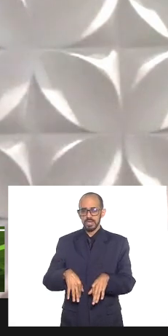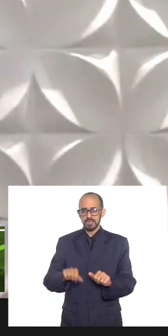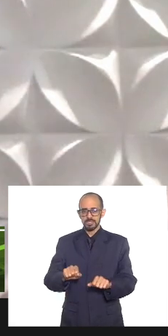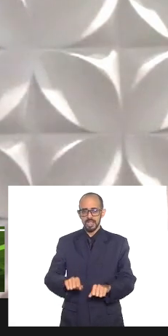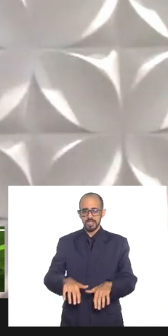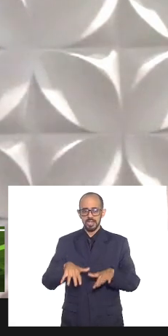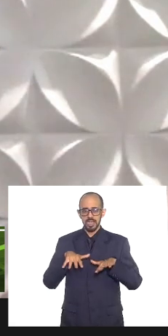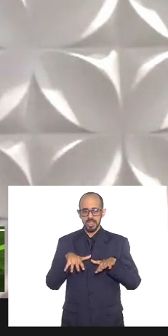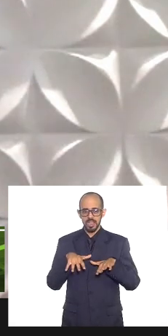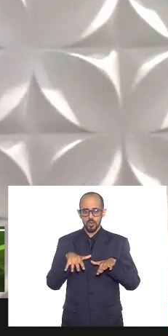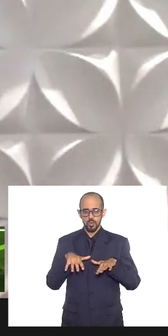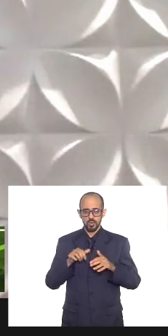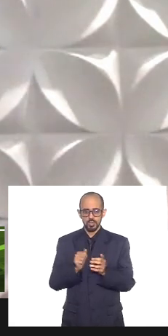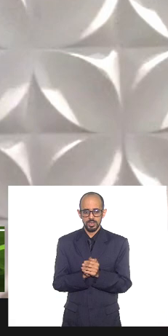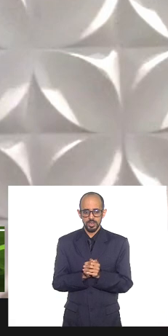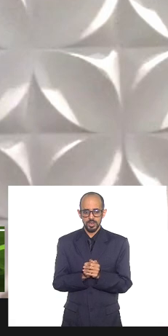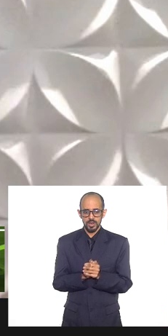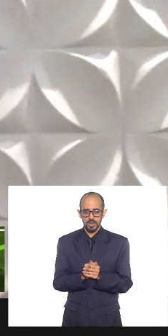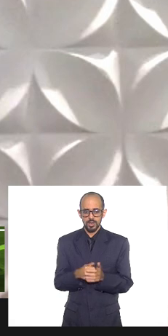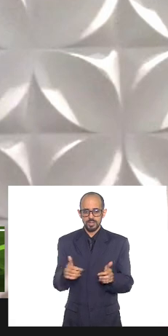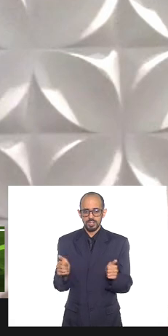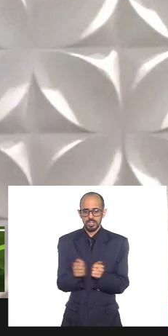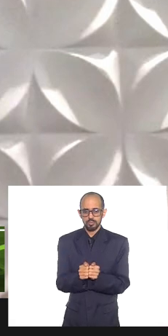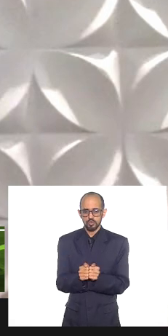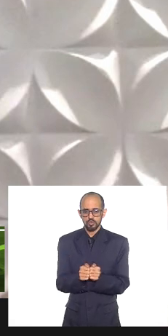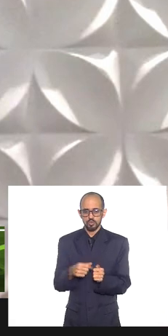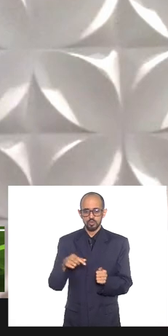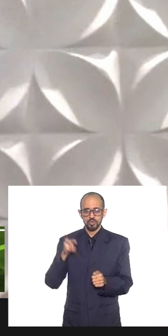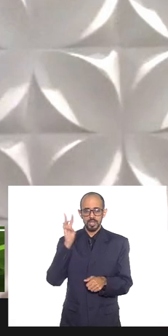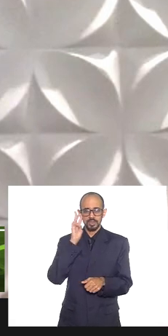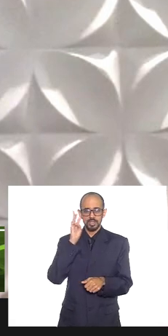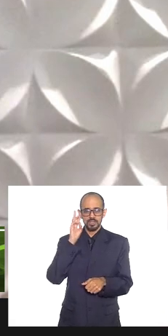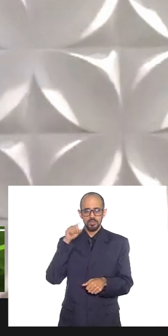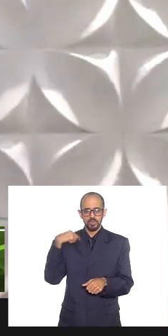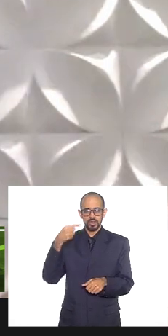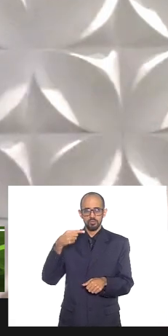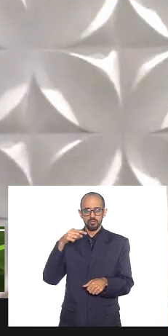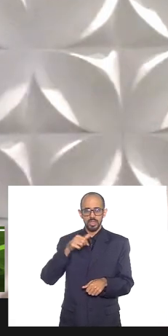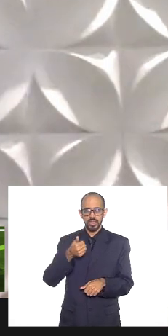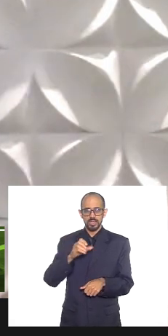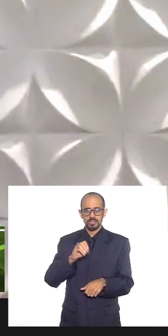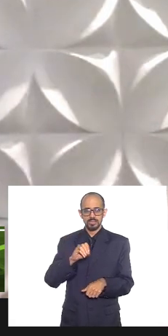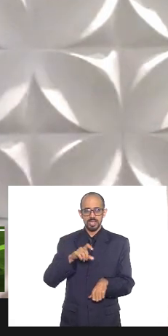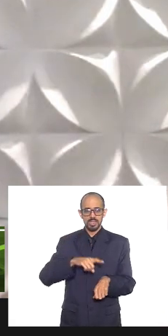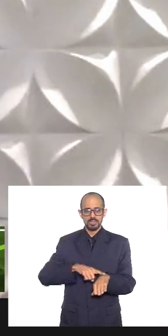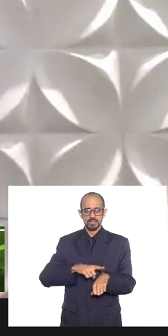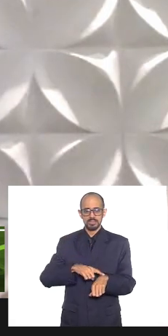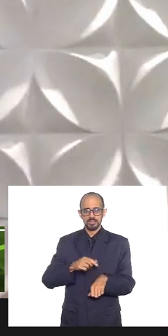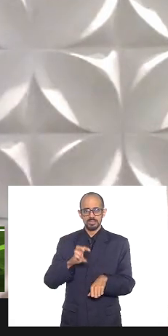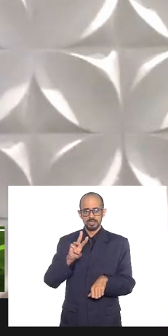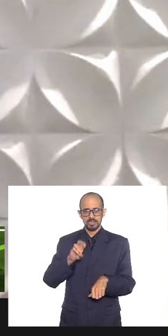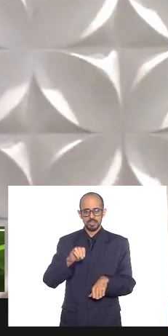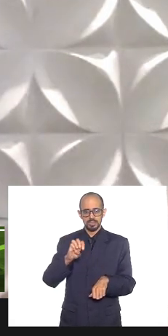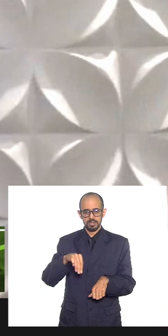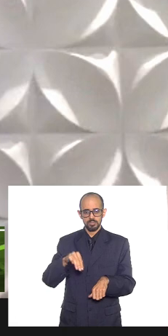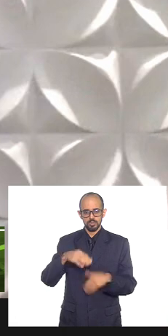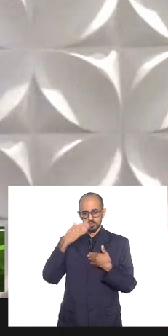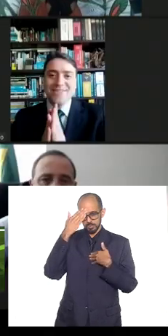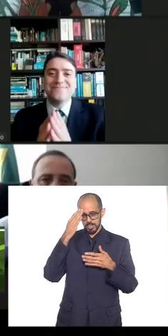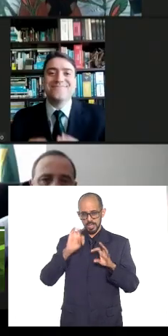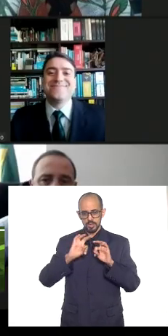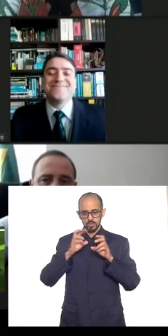presente reunião e estaremos juntos na próxima terça-feira às 10h30 da manhã obrigado a todas e todos